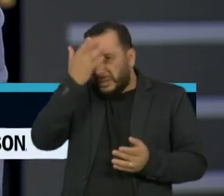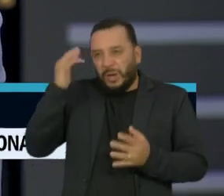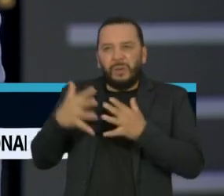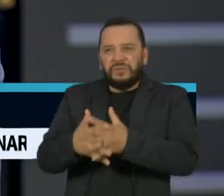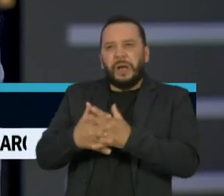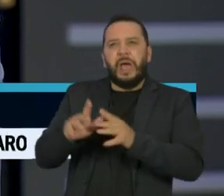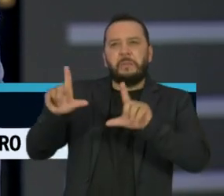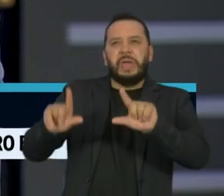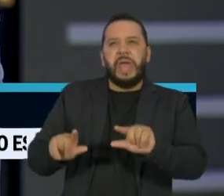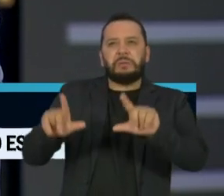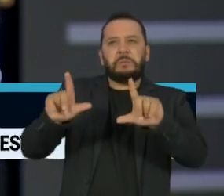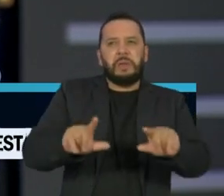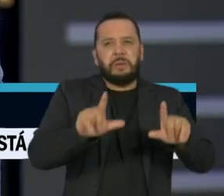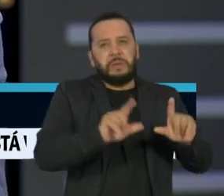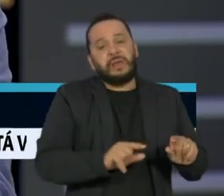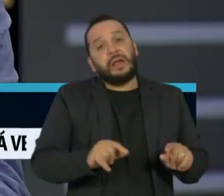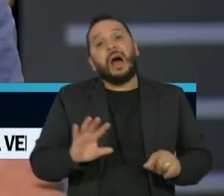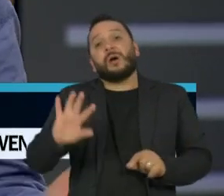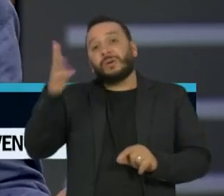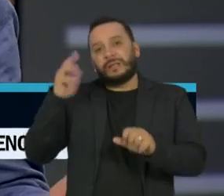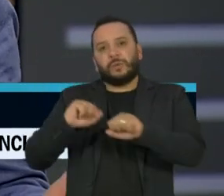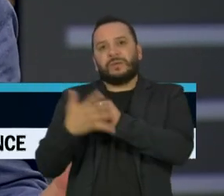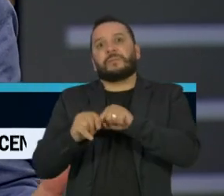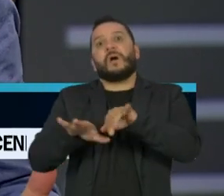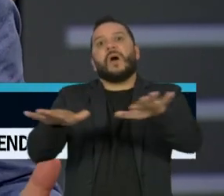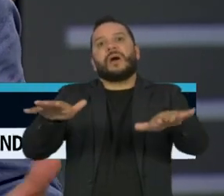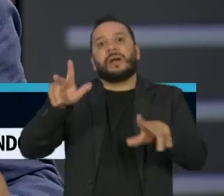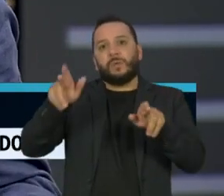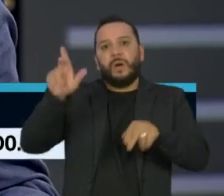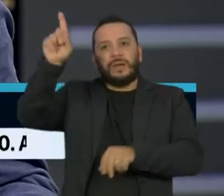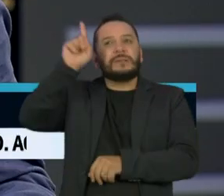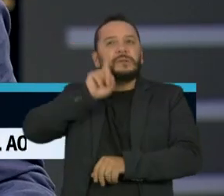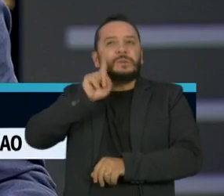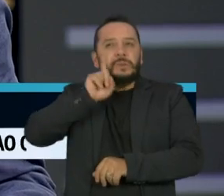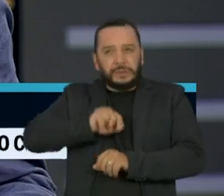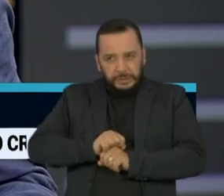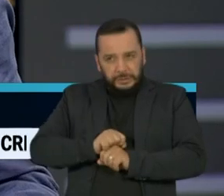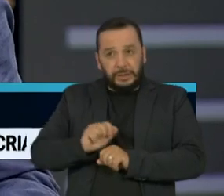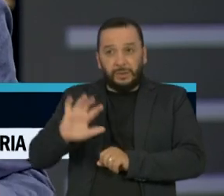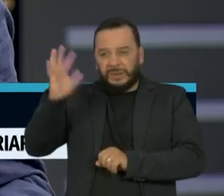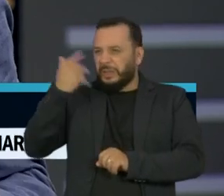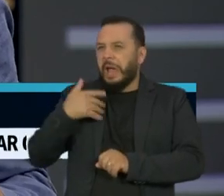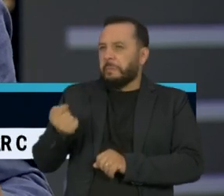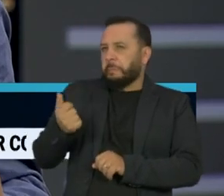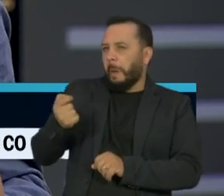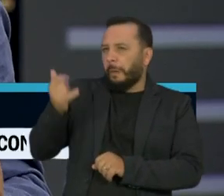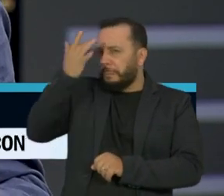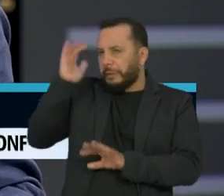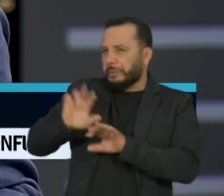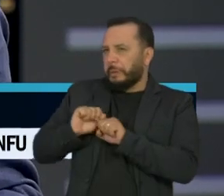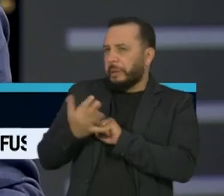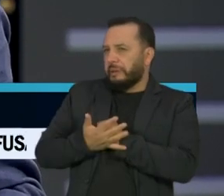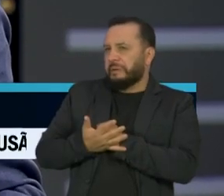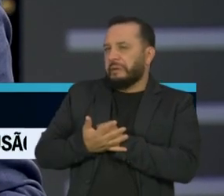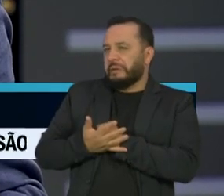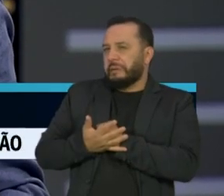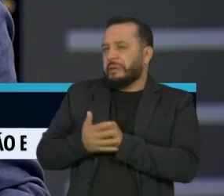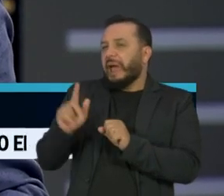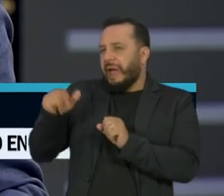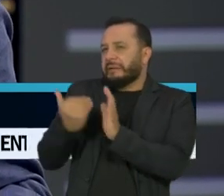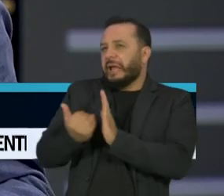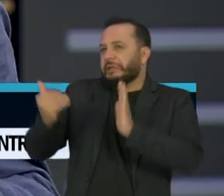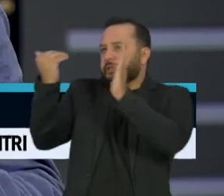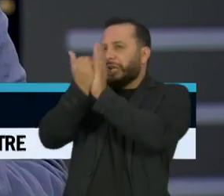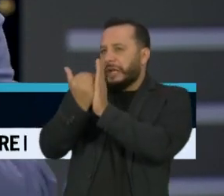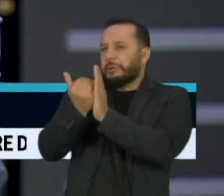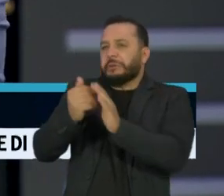aconteceu essa tragédia. Nós estamos falando dos Estados Unidos, mas infelizmente, principalmente nós estamos falando do Brasil, que é um